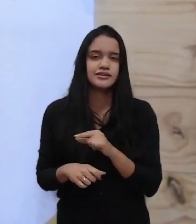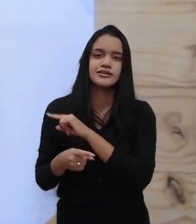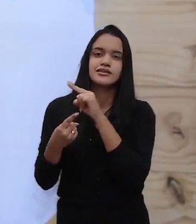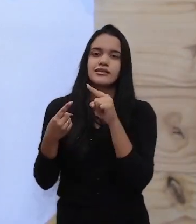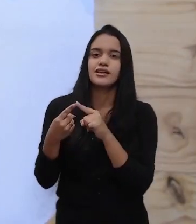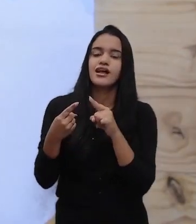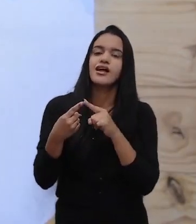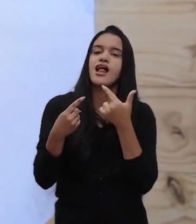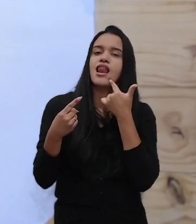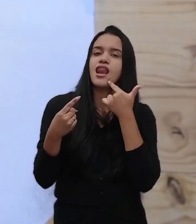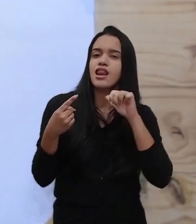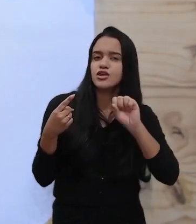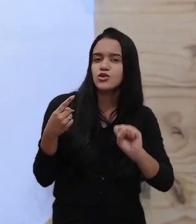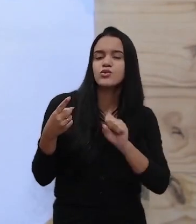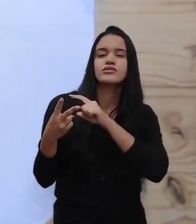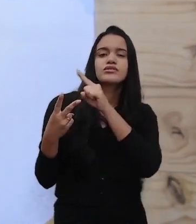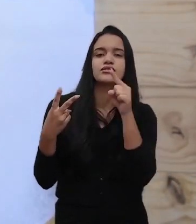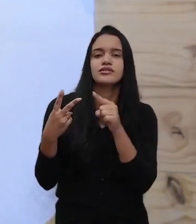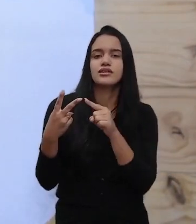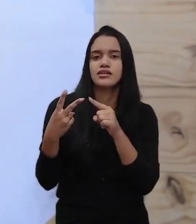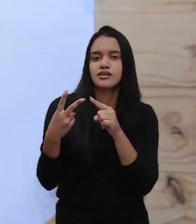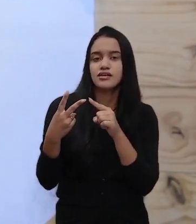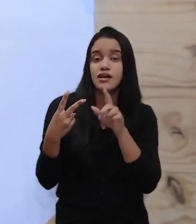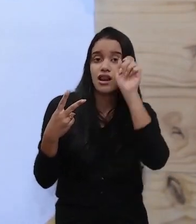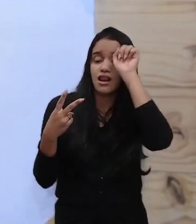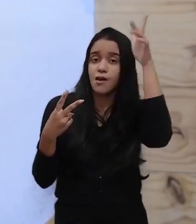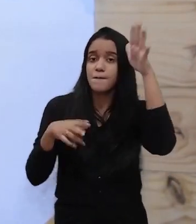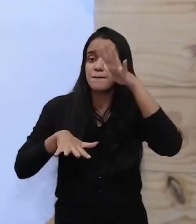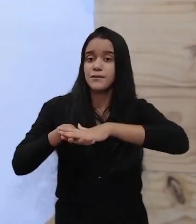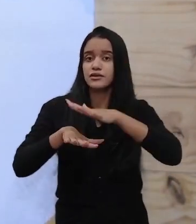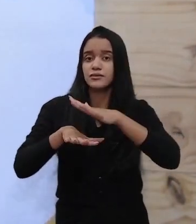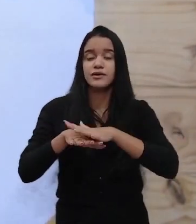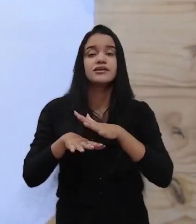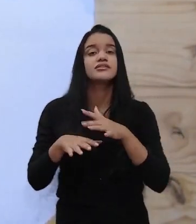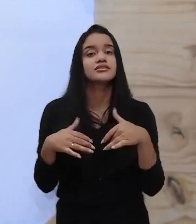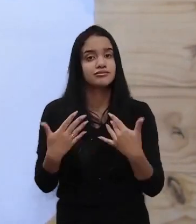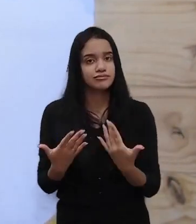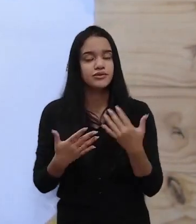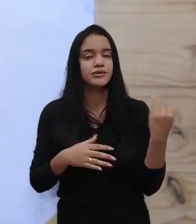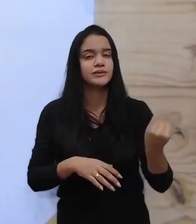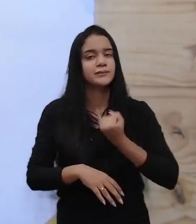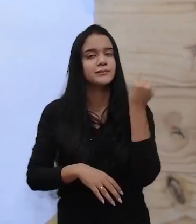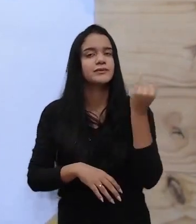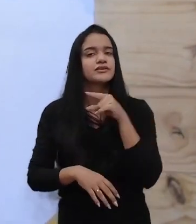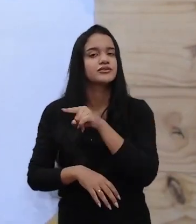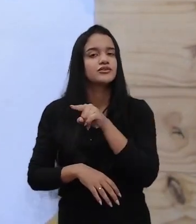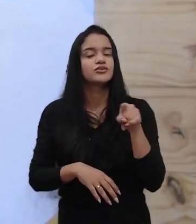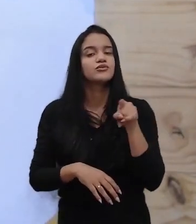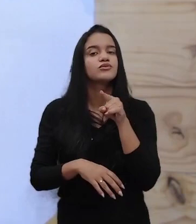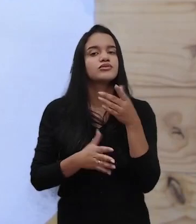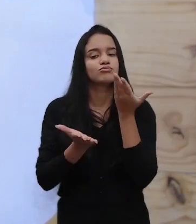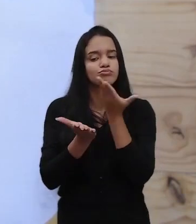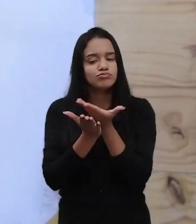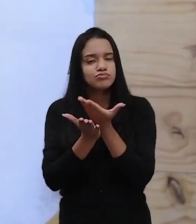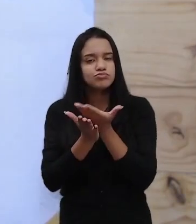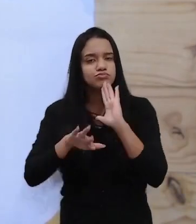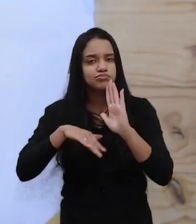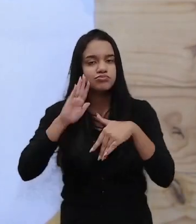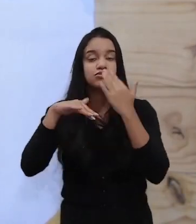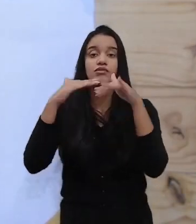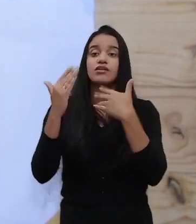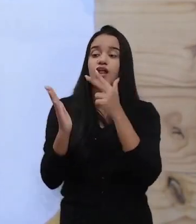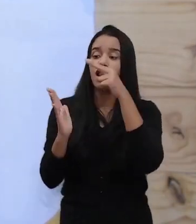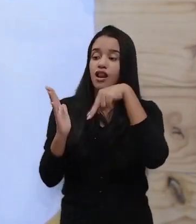a linguística, a lógica matemática, tá? É importante que você busque se aperfeiçoar. Leia